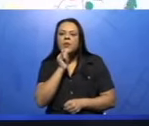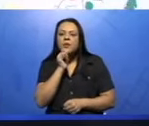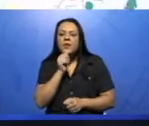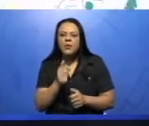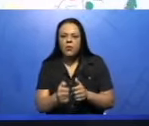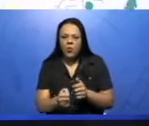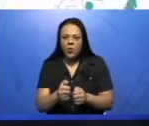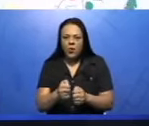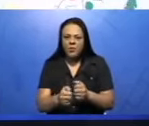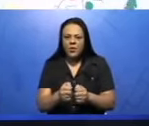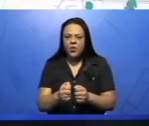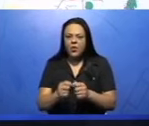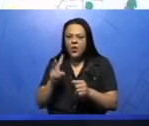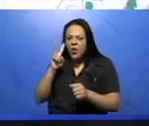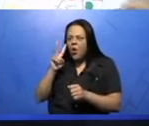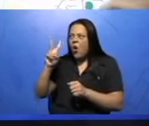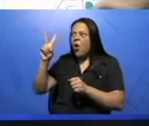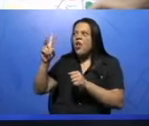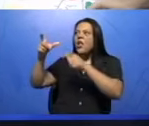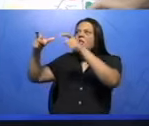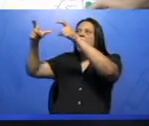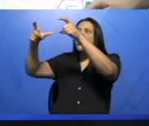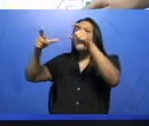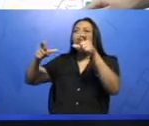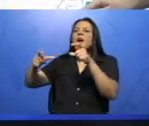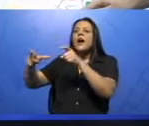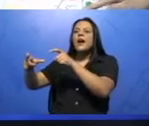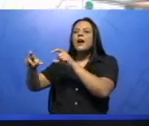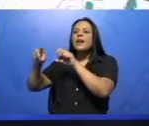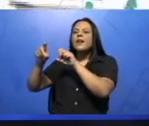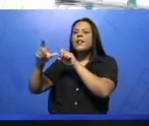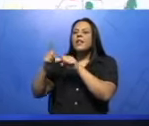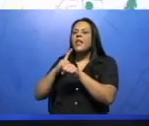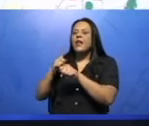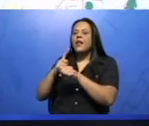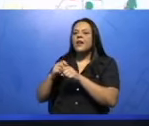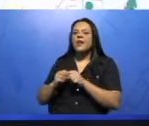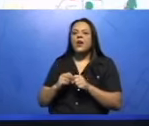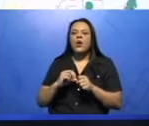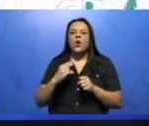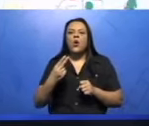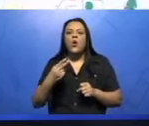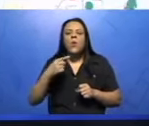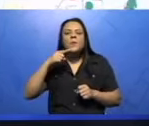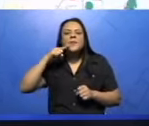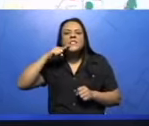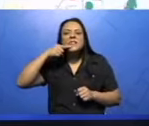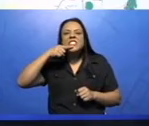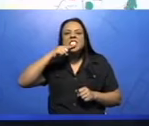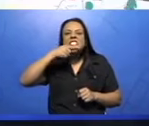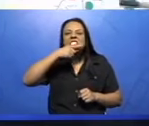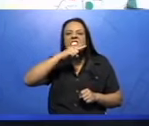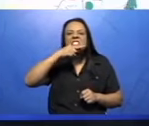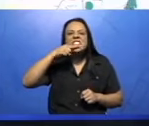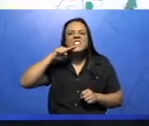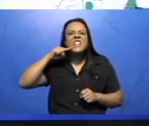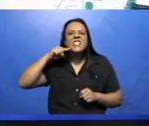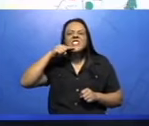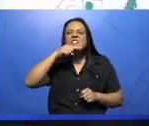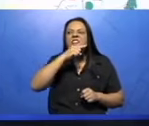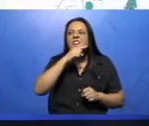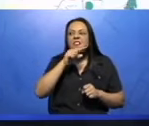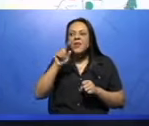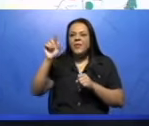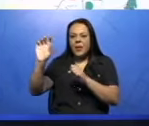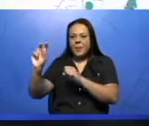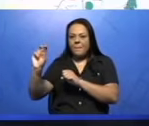que é produzido amendoim. Por exemplo, a cana-de-açúcar, aqui na região leste do continente.